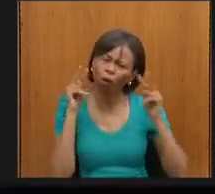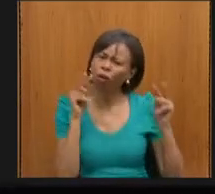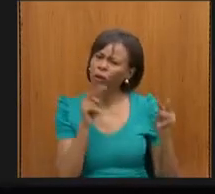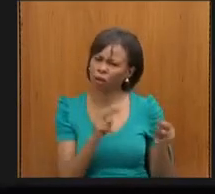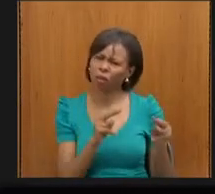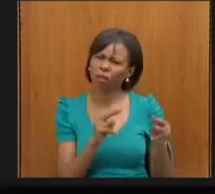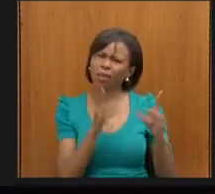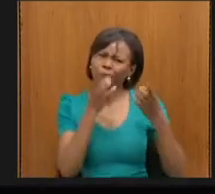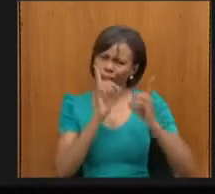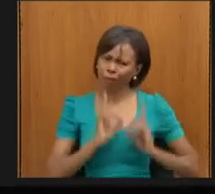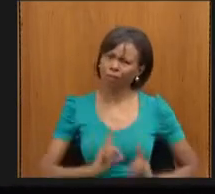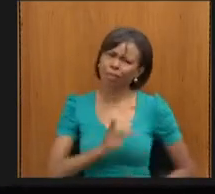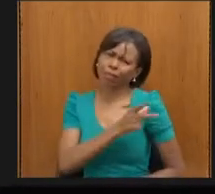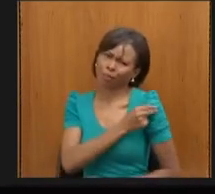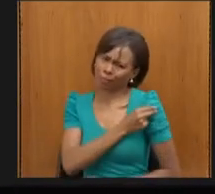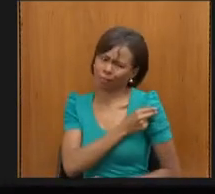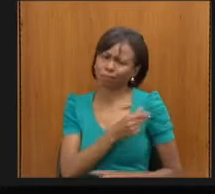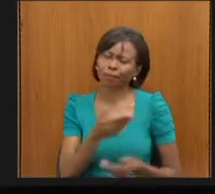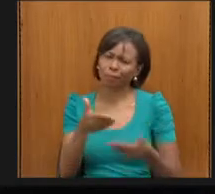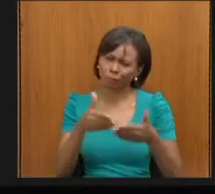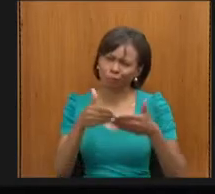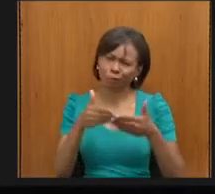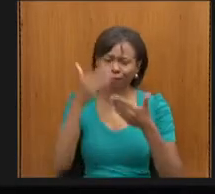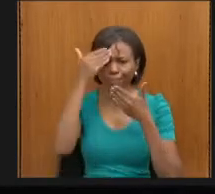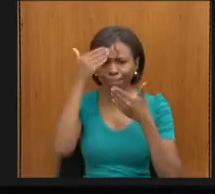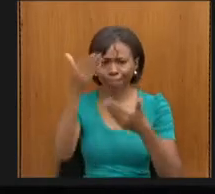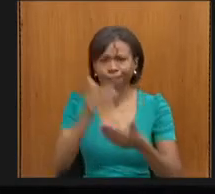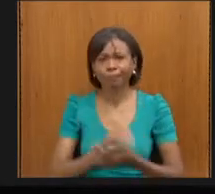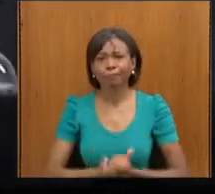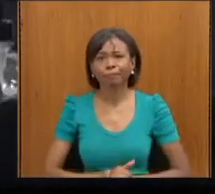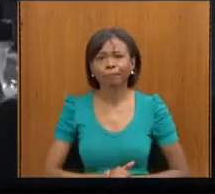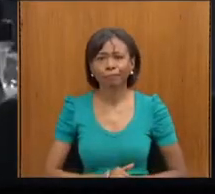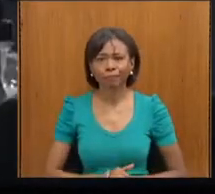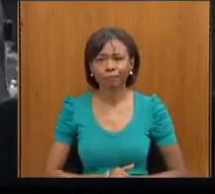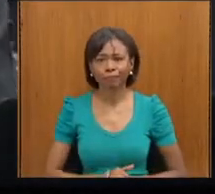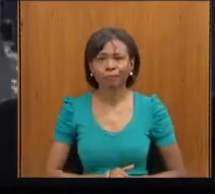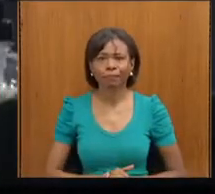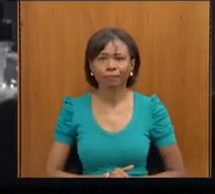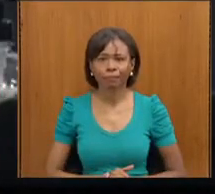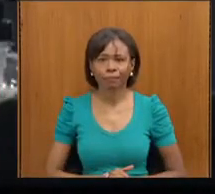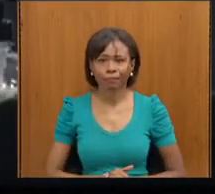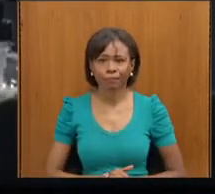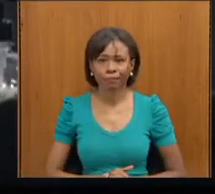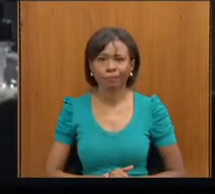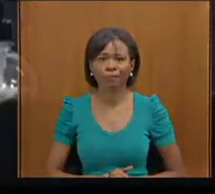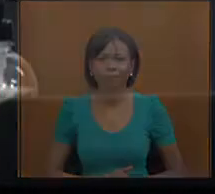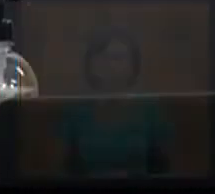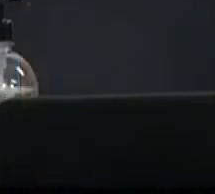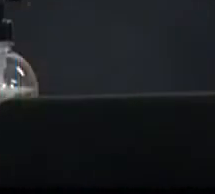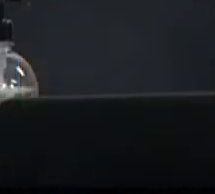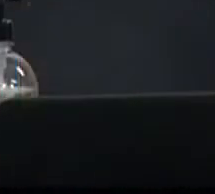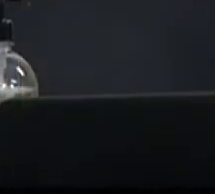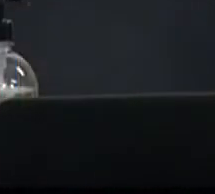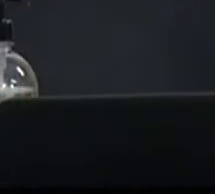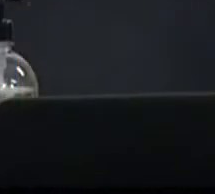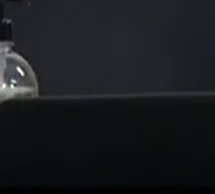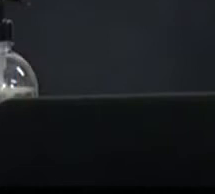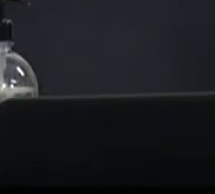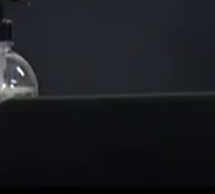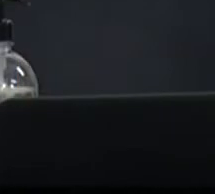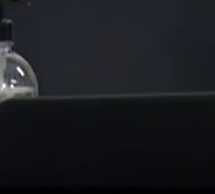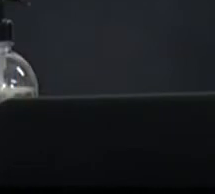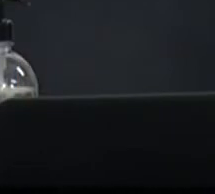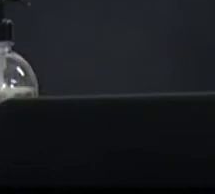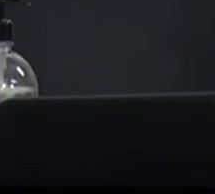que estamos vivendo. Obrigada. Muito obrigado, Cíntia, importantíssima sua fala